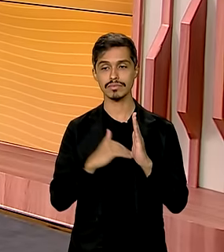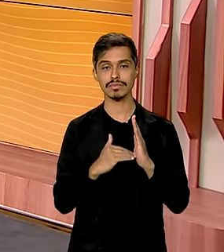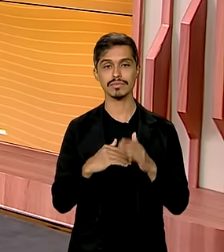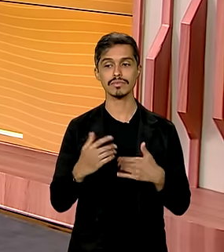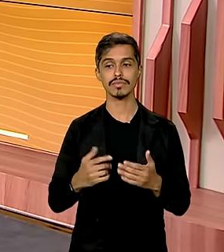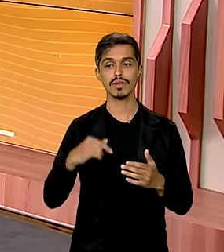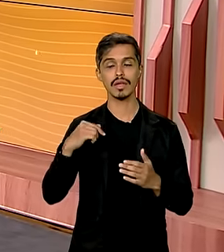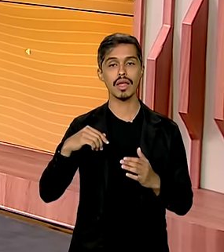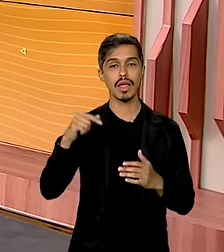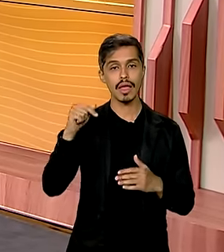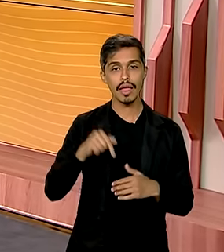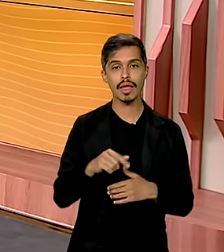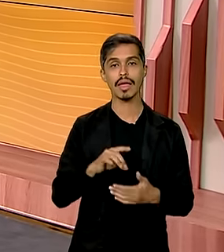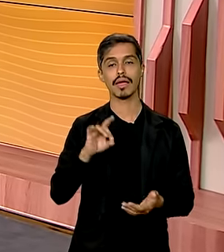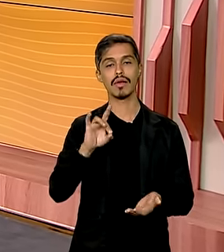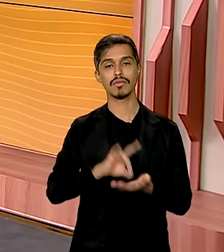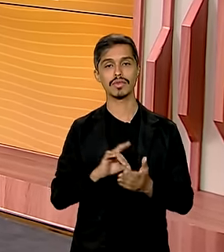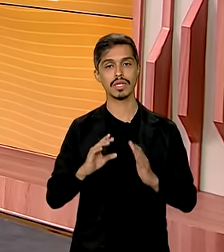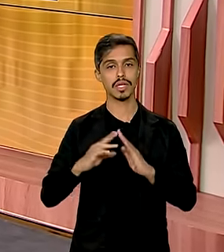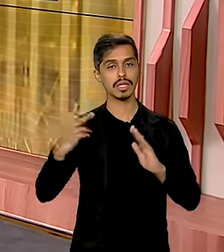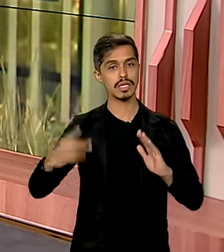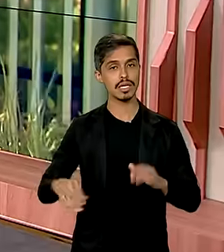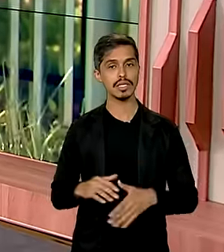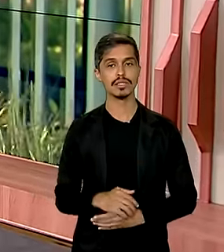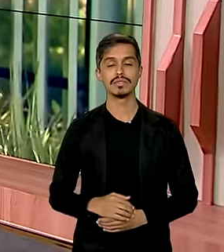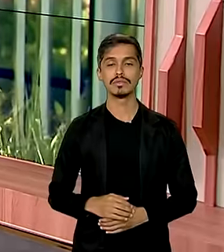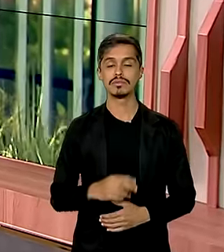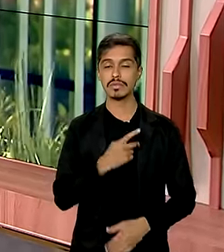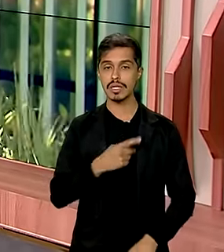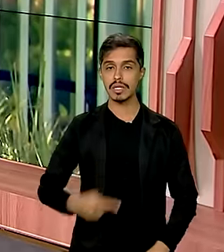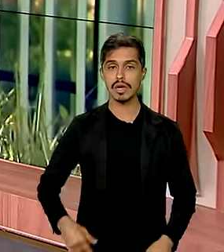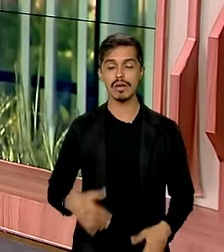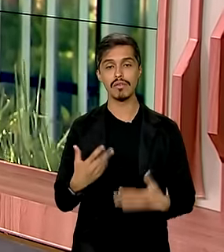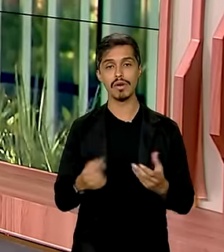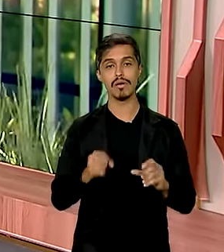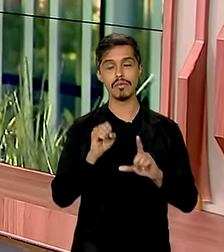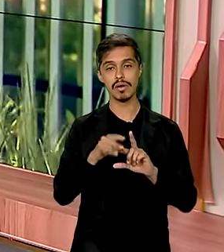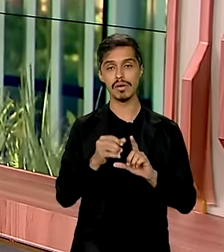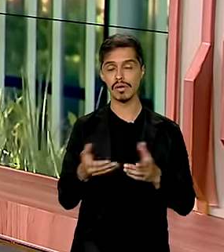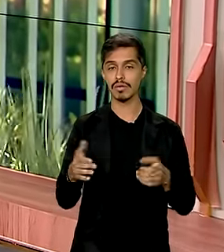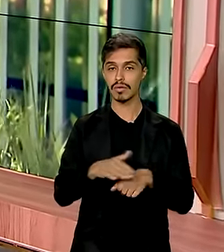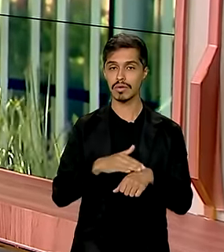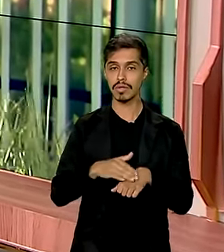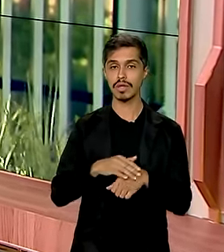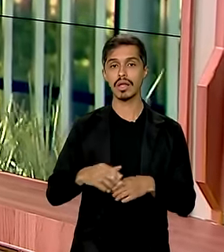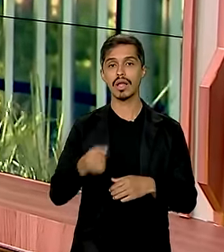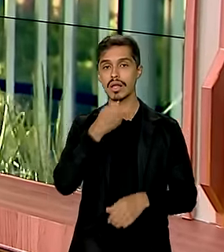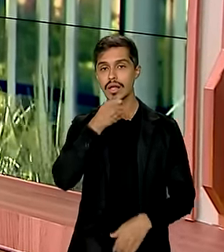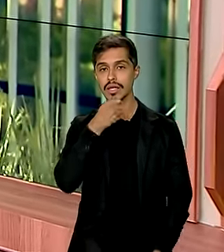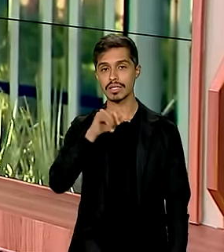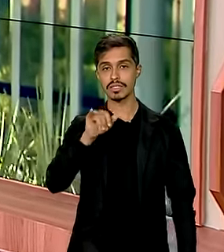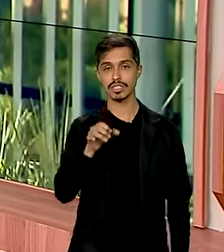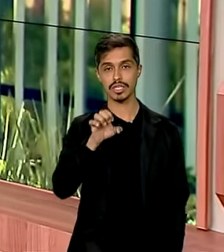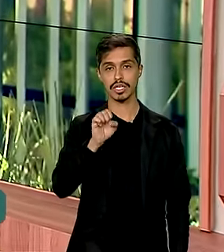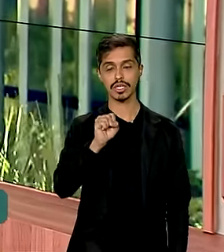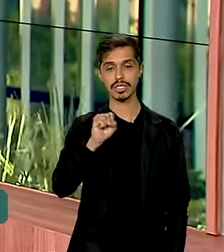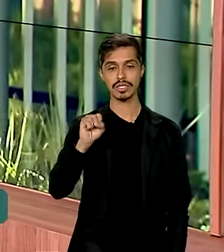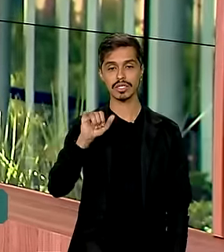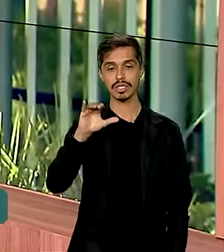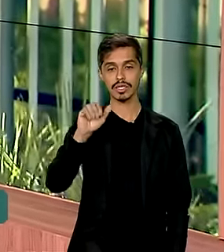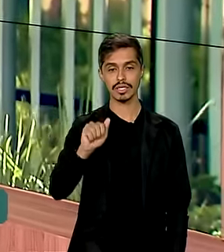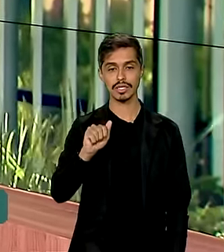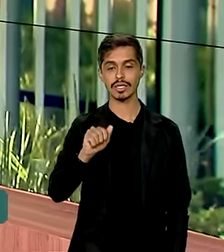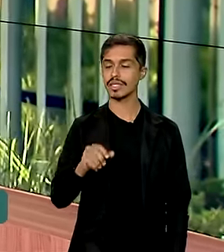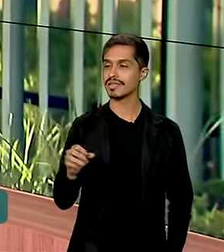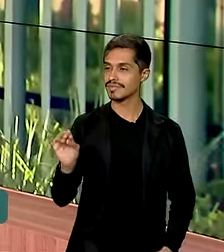residência oficial do presidente. E é para lá que nós vamos ao vivo conversar com a repórter Jéssica Gonçalves. Oi, Jéssica,